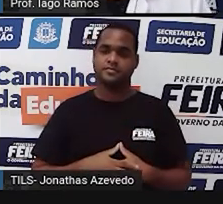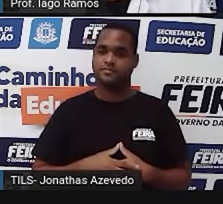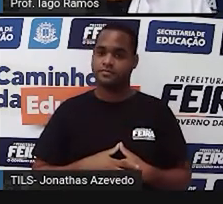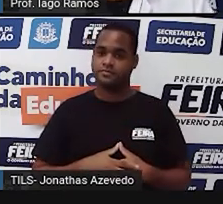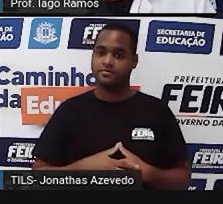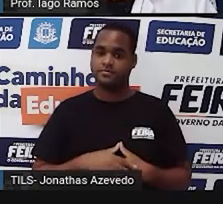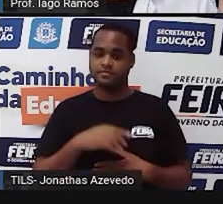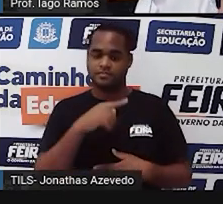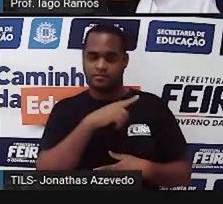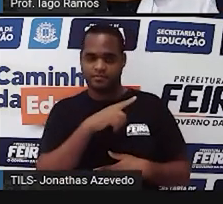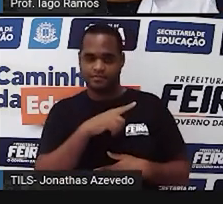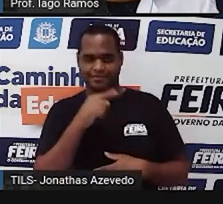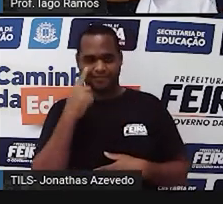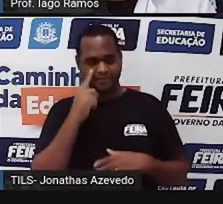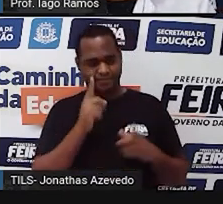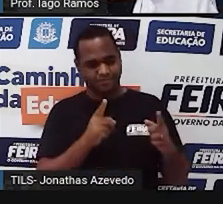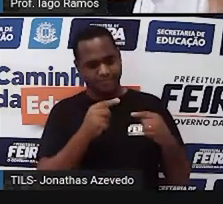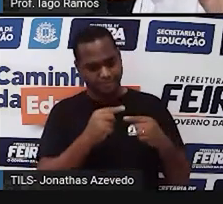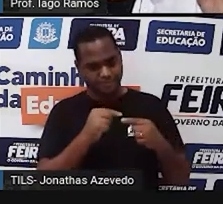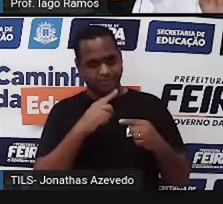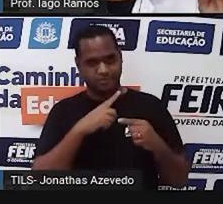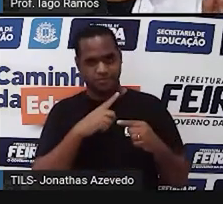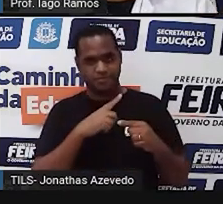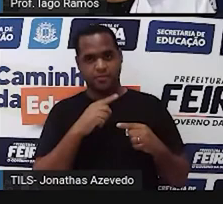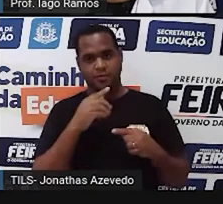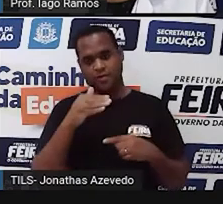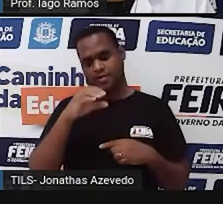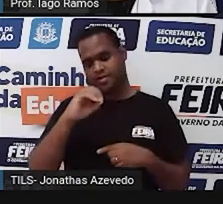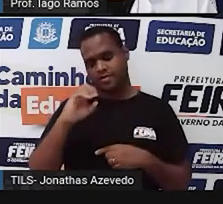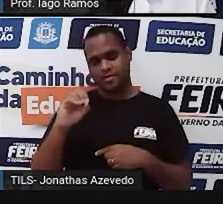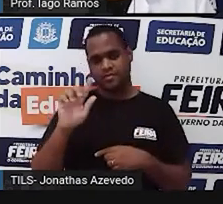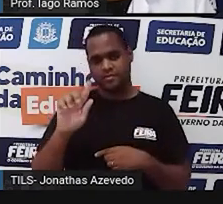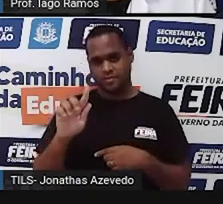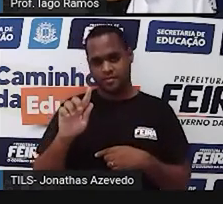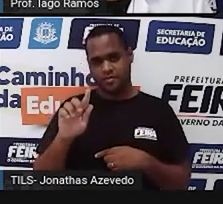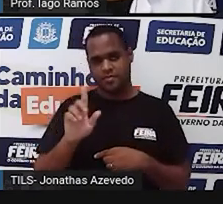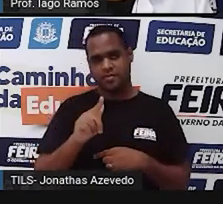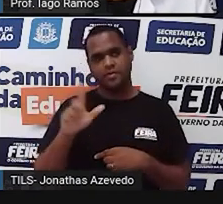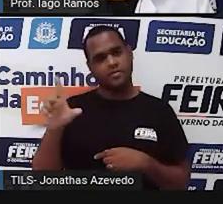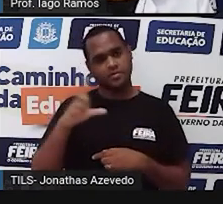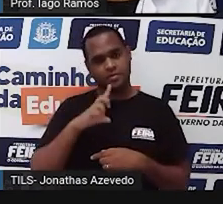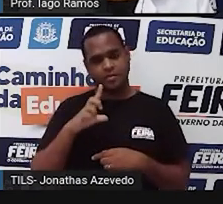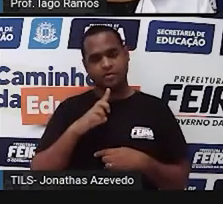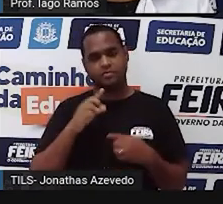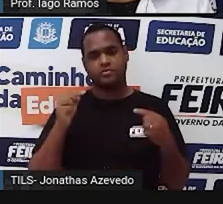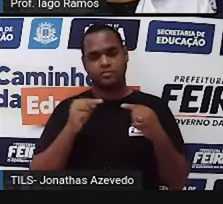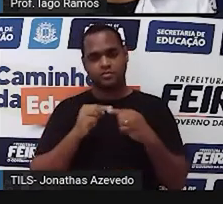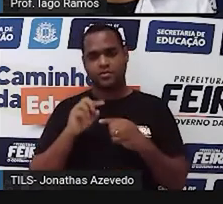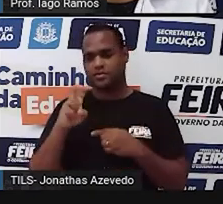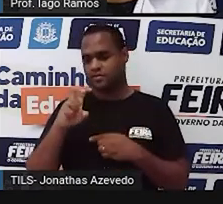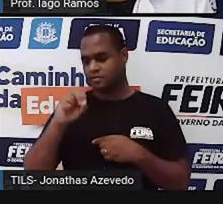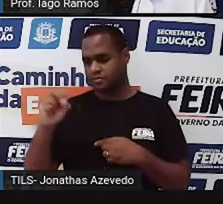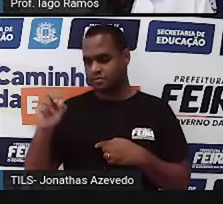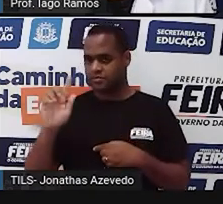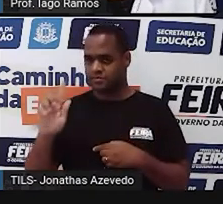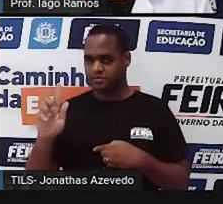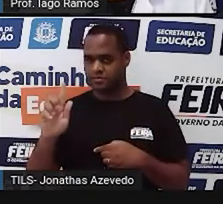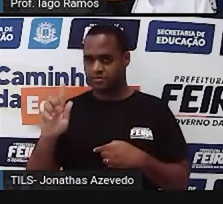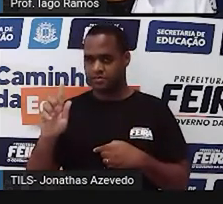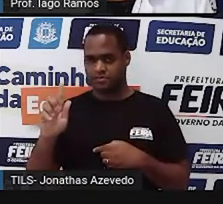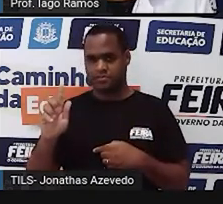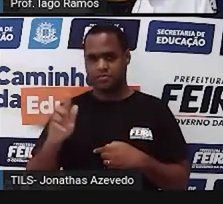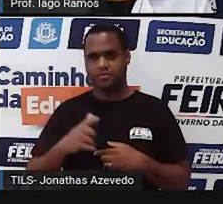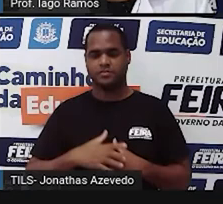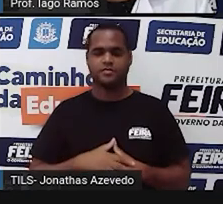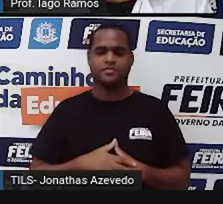que onde tem as duas caixinhas, tem mais um peso de 100 e do outro lado tem um peso de 500 gramas. Bora